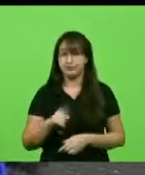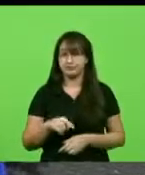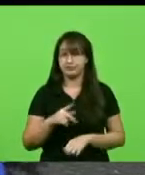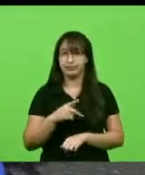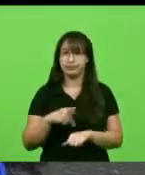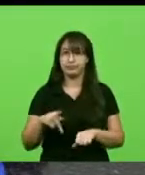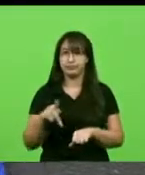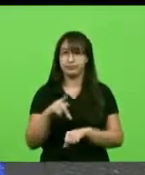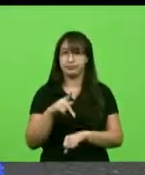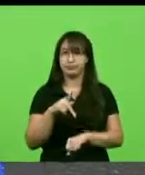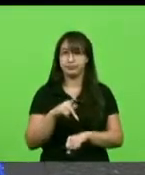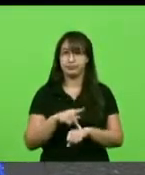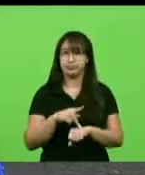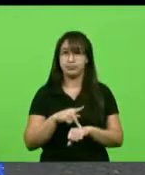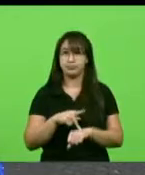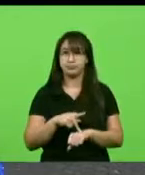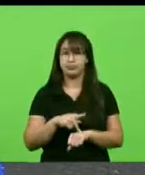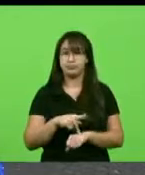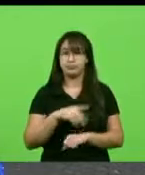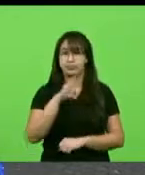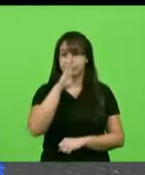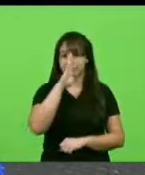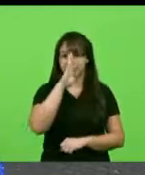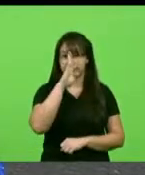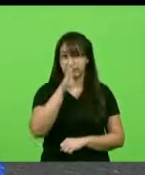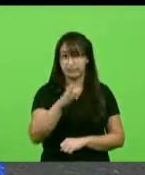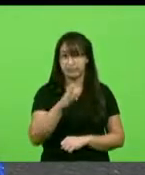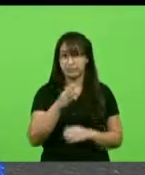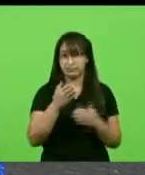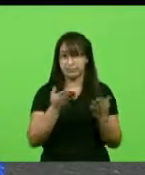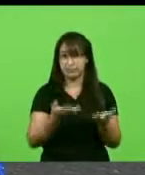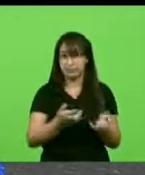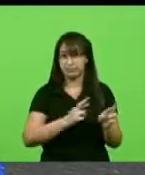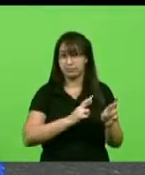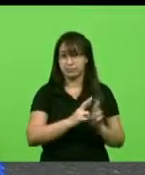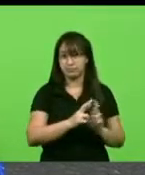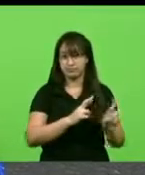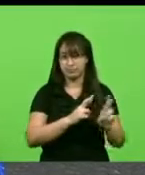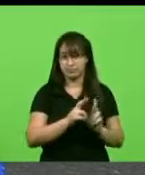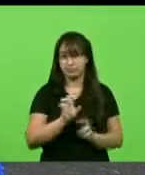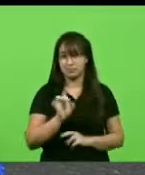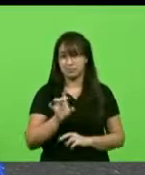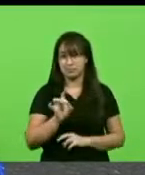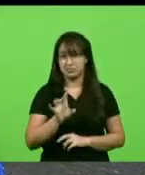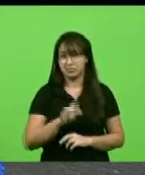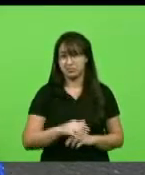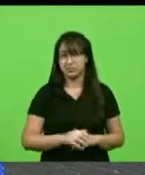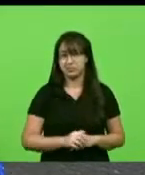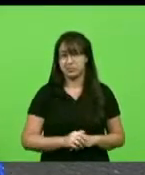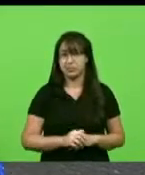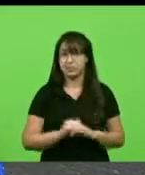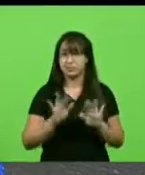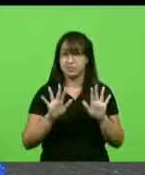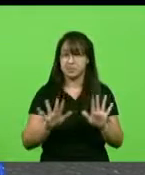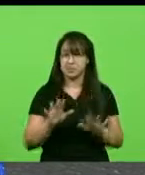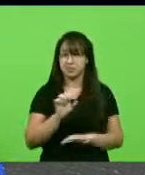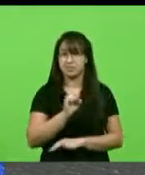que prioriza esse modal rodoviário, mas Santa Catarina